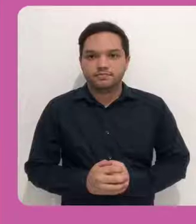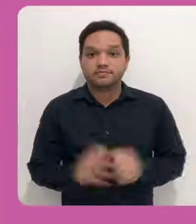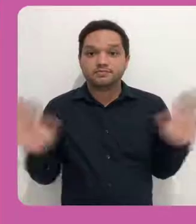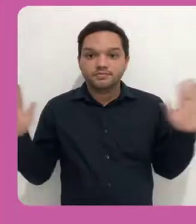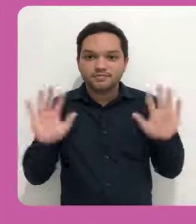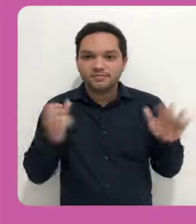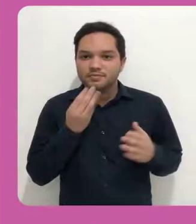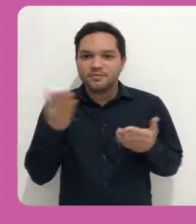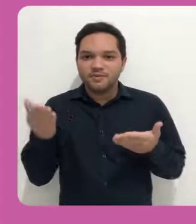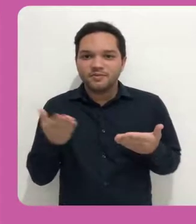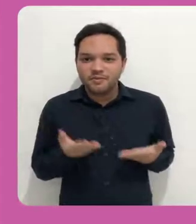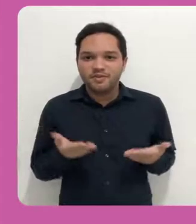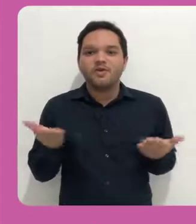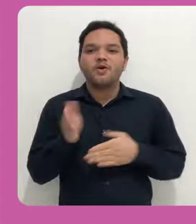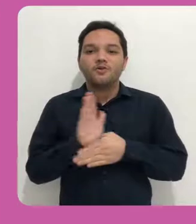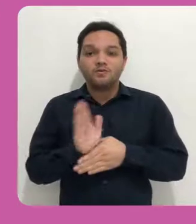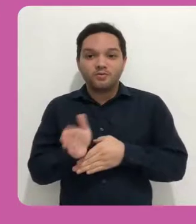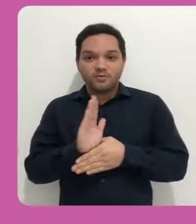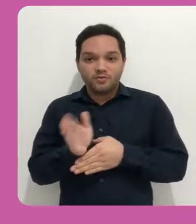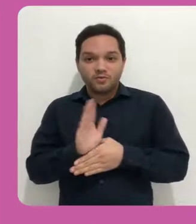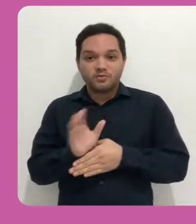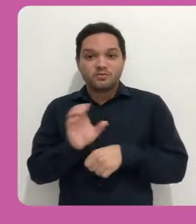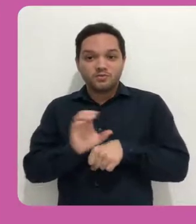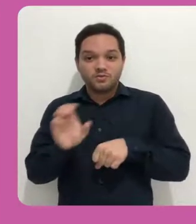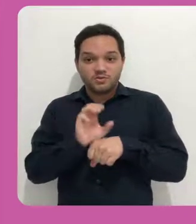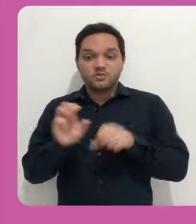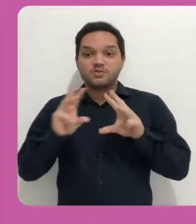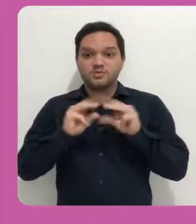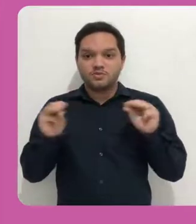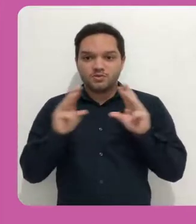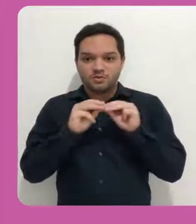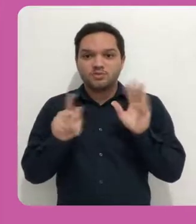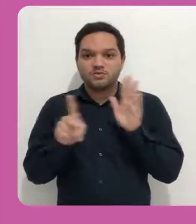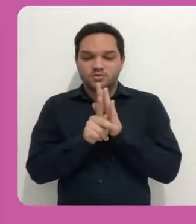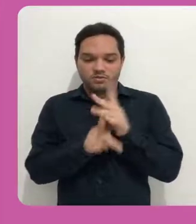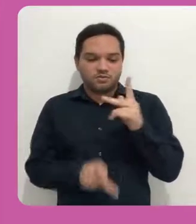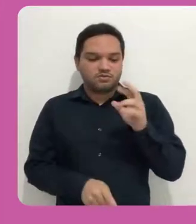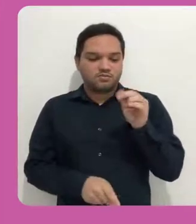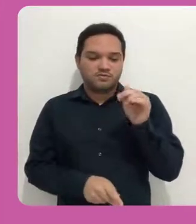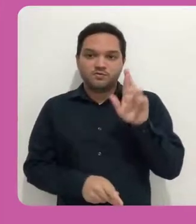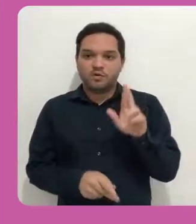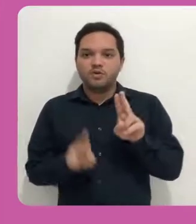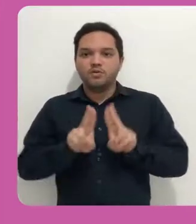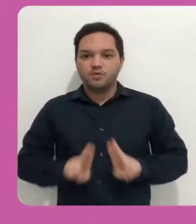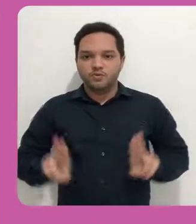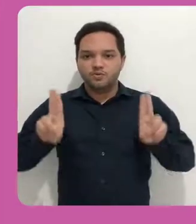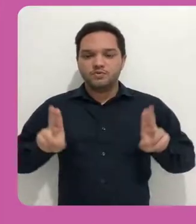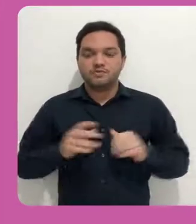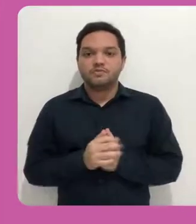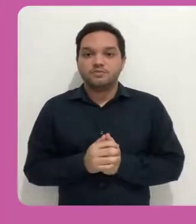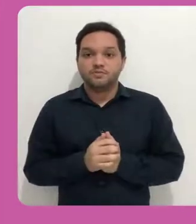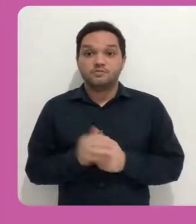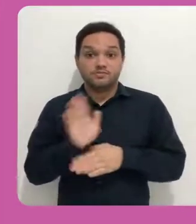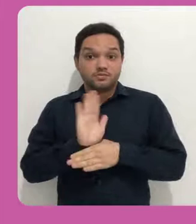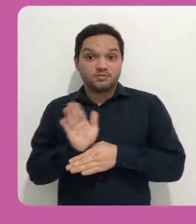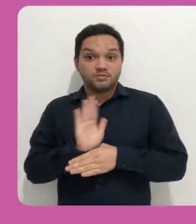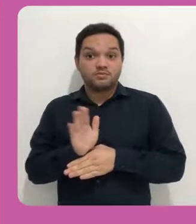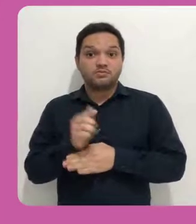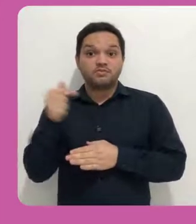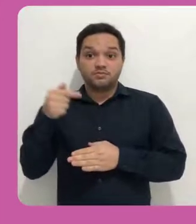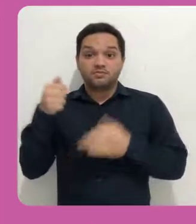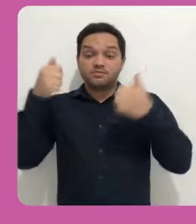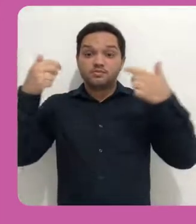Nesse vídeo falarei para vocês sobre a inclusão de arquivos como um recurso da sua sala, da sua disciplina.